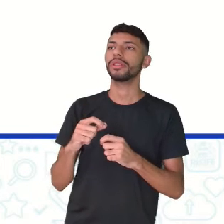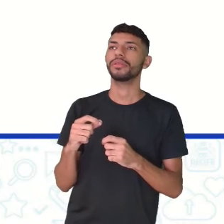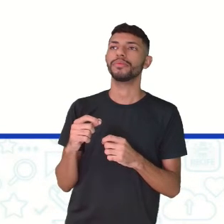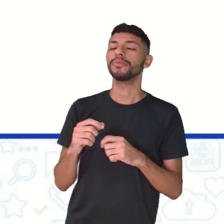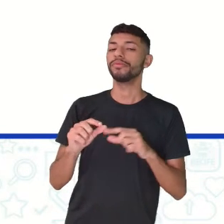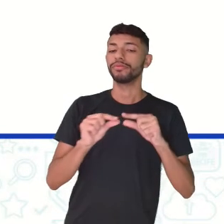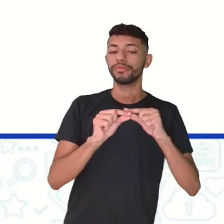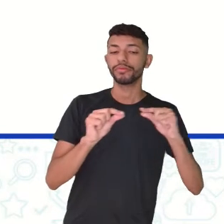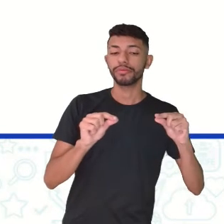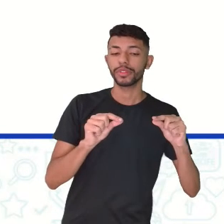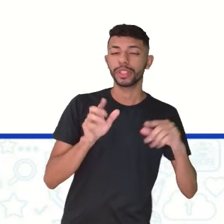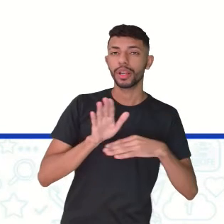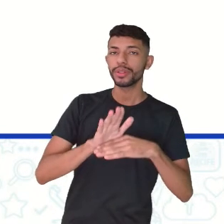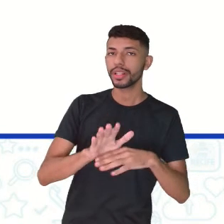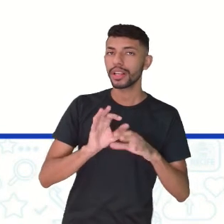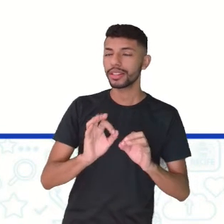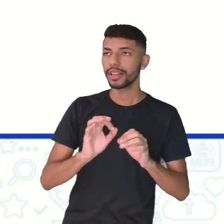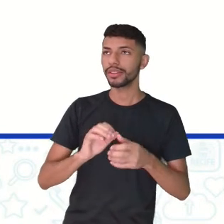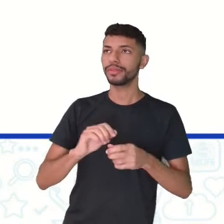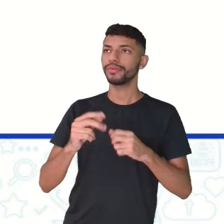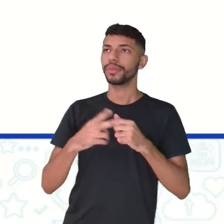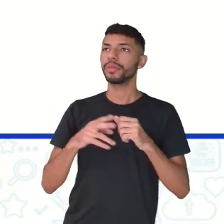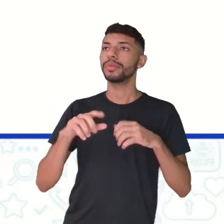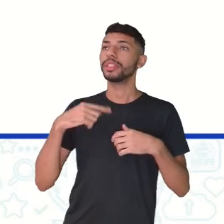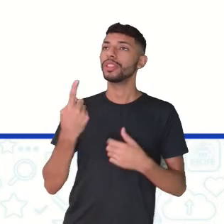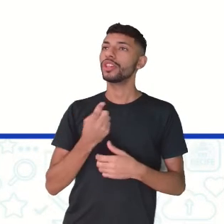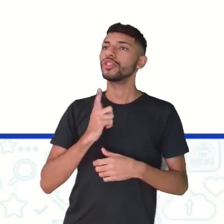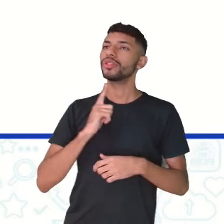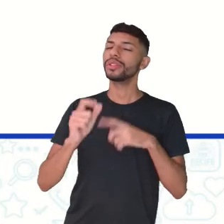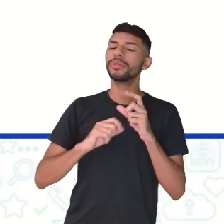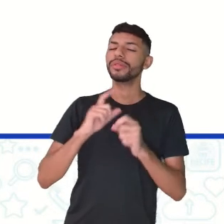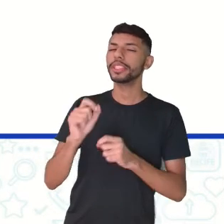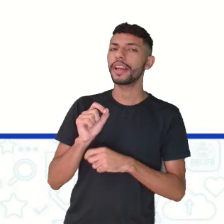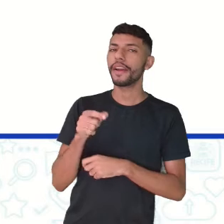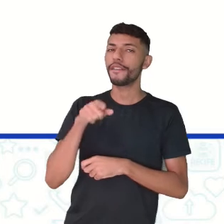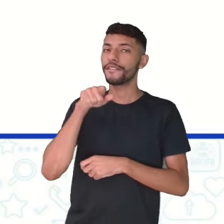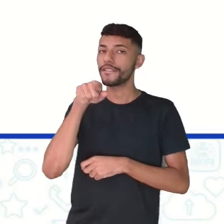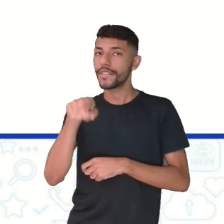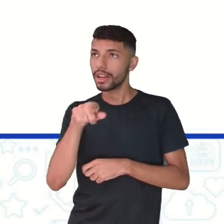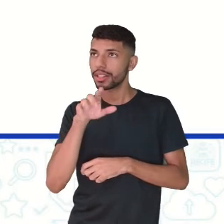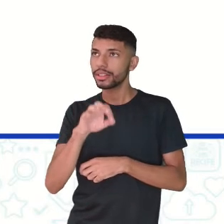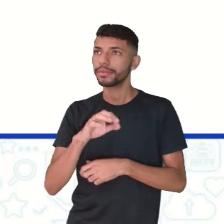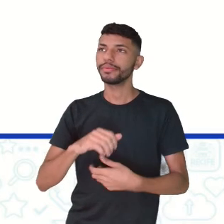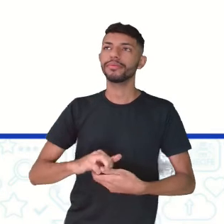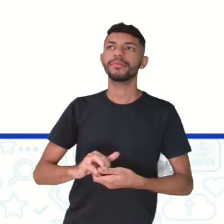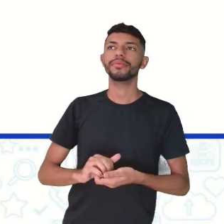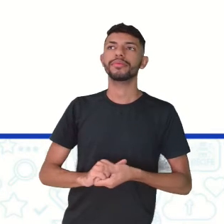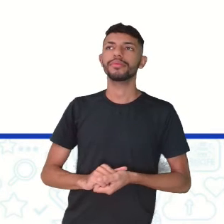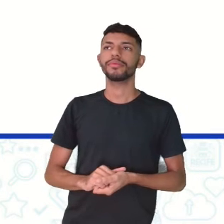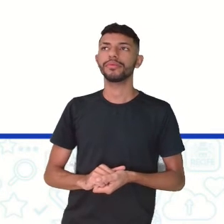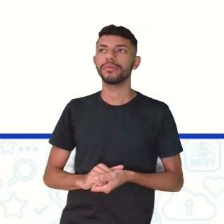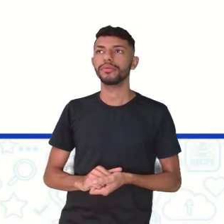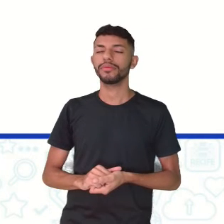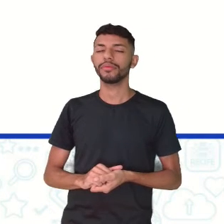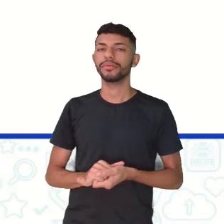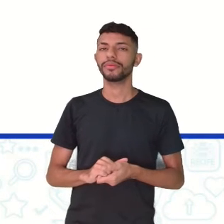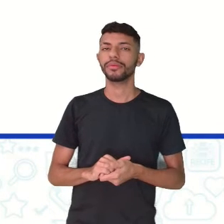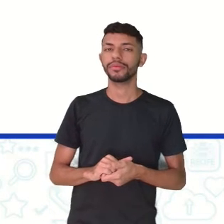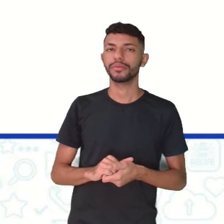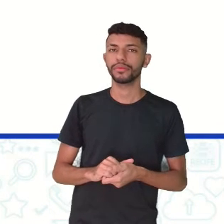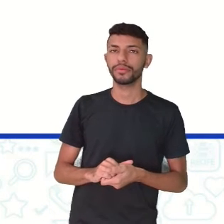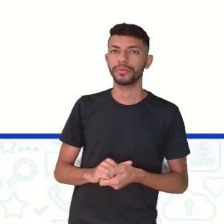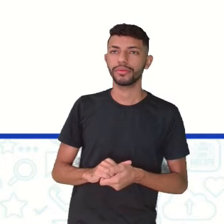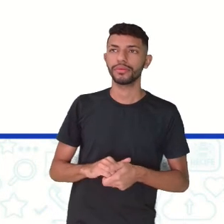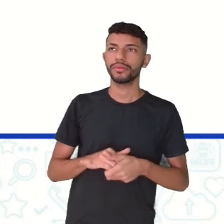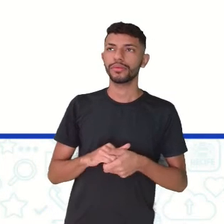no começo da frase. Como temos aqui o you, que é você, você estuda no final de semana. Tem até ainda sentido, porque a partícula auxiliar